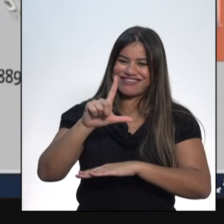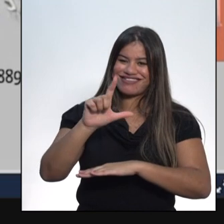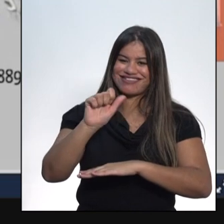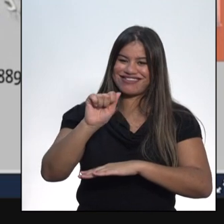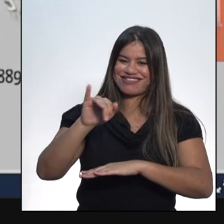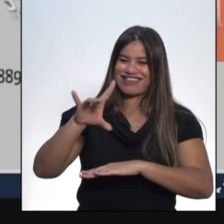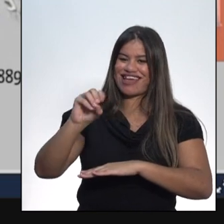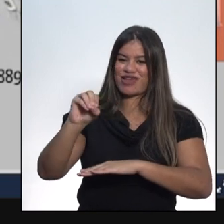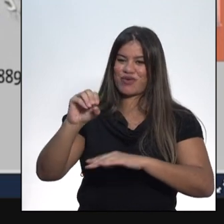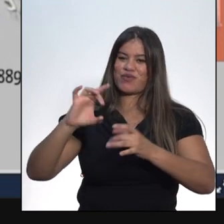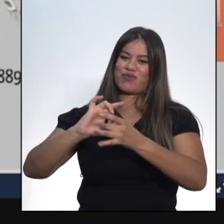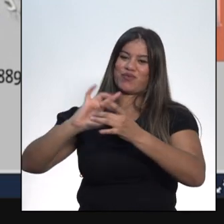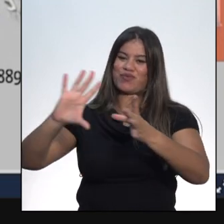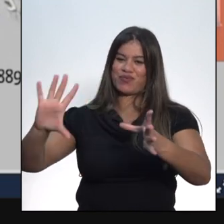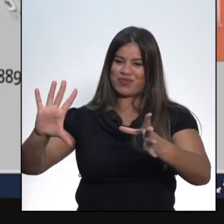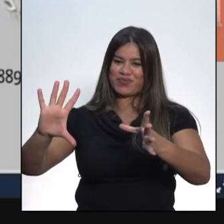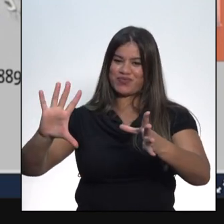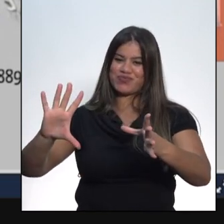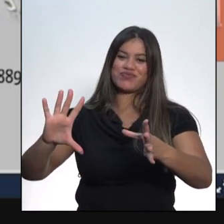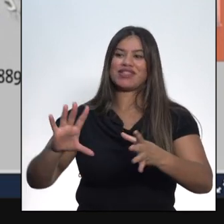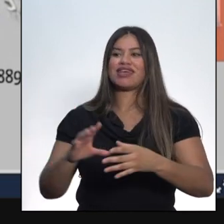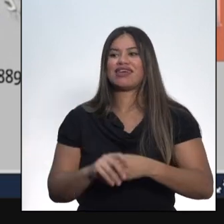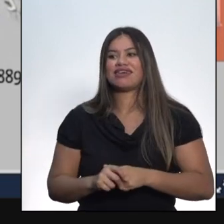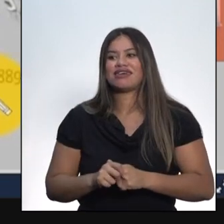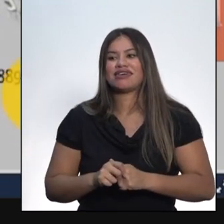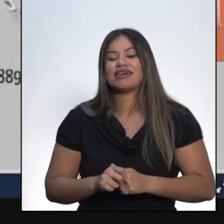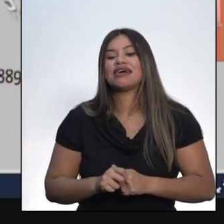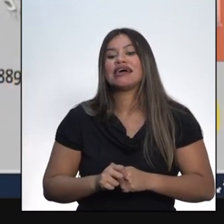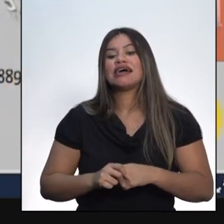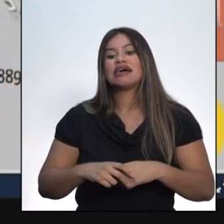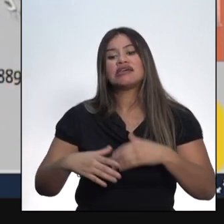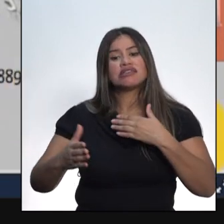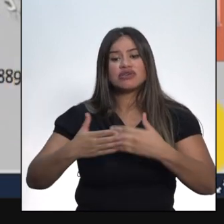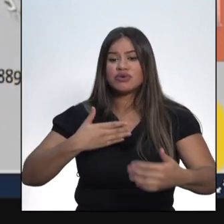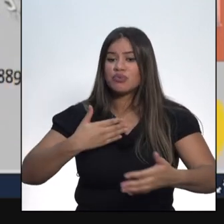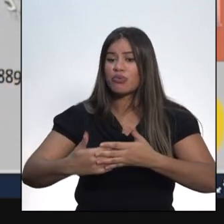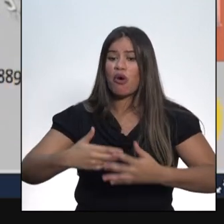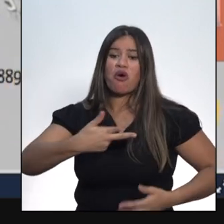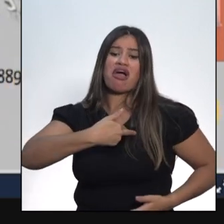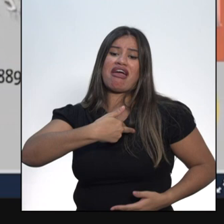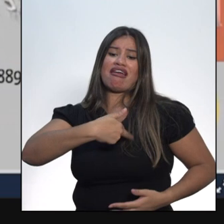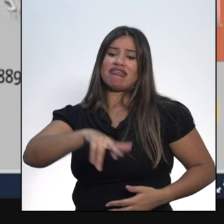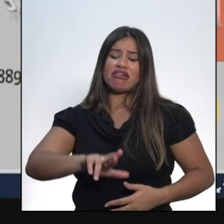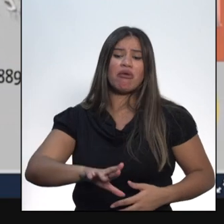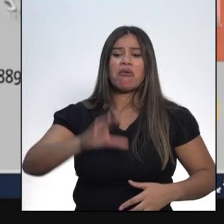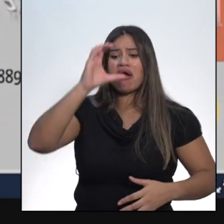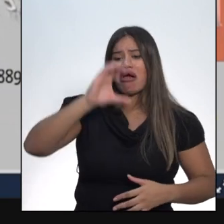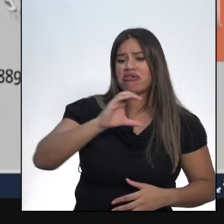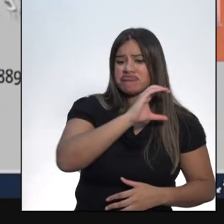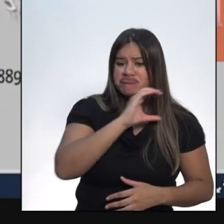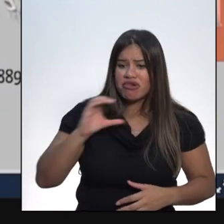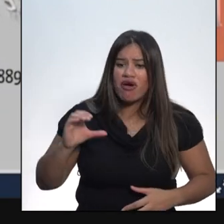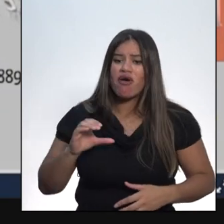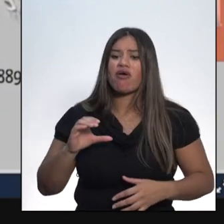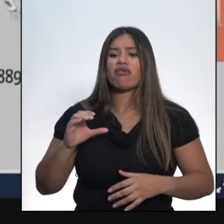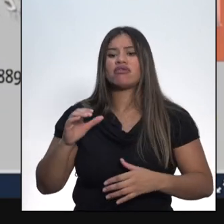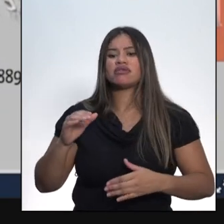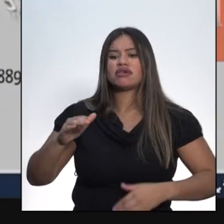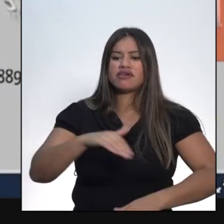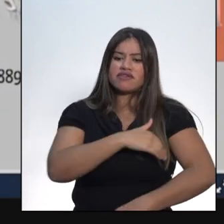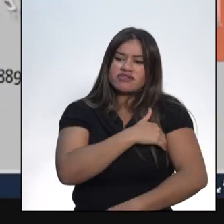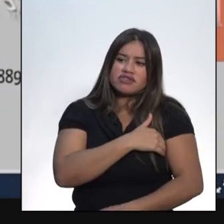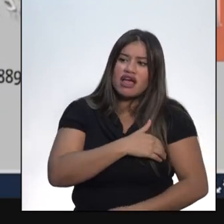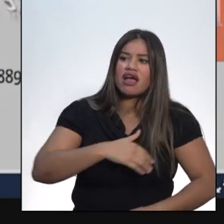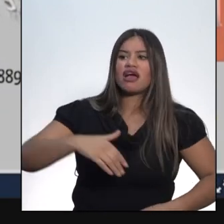não assume nenhuma orientação religiosa, seja ela católica, evangélica, judaica, espírita,